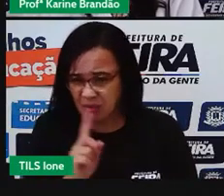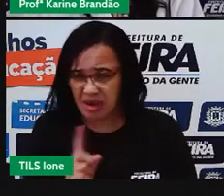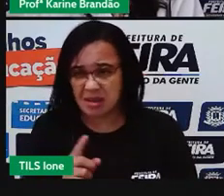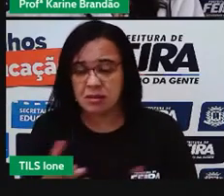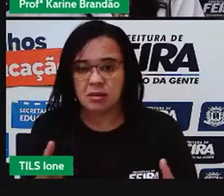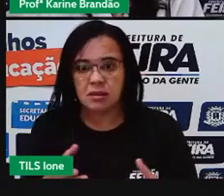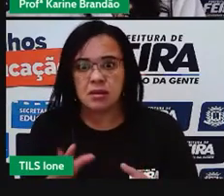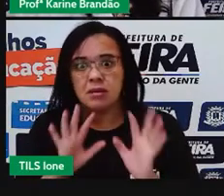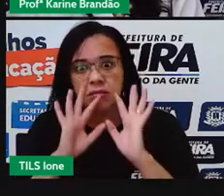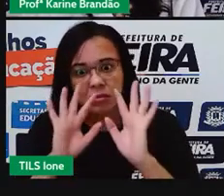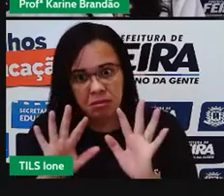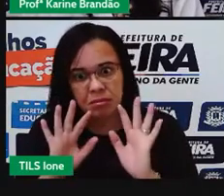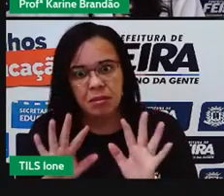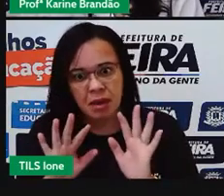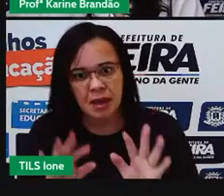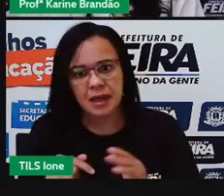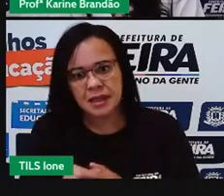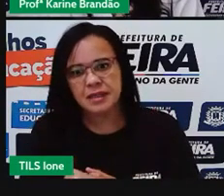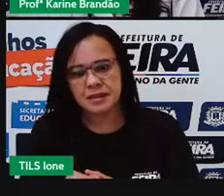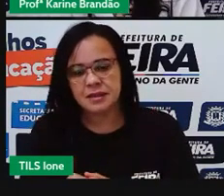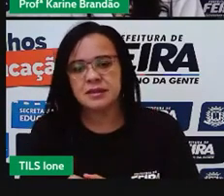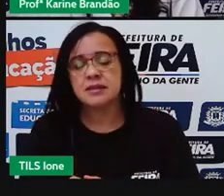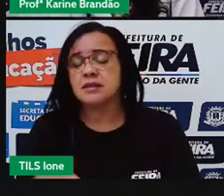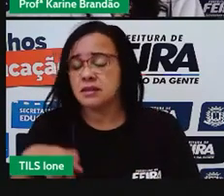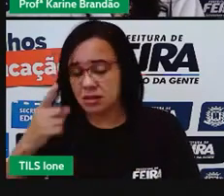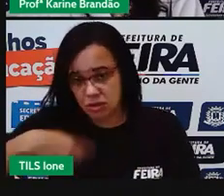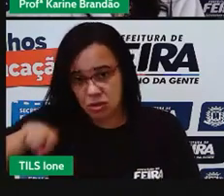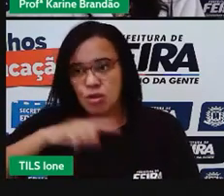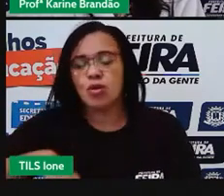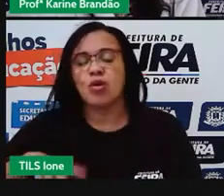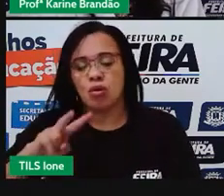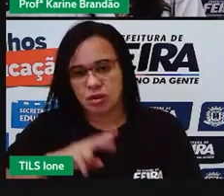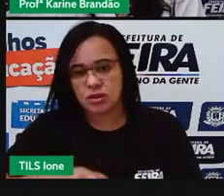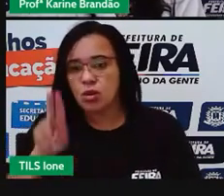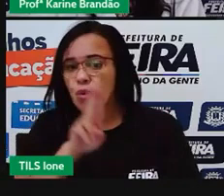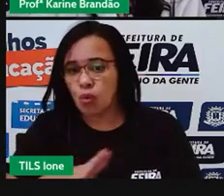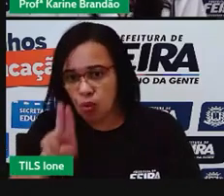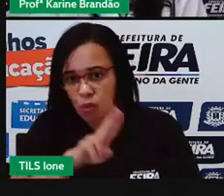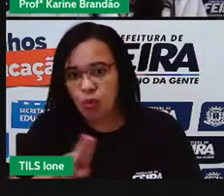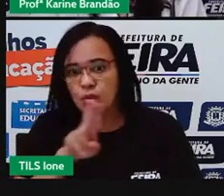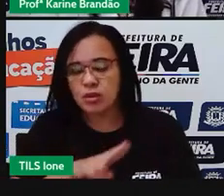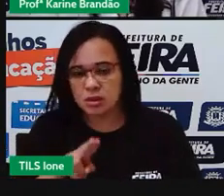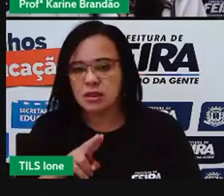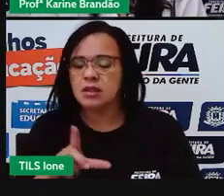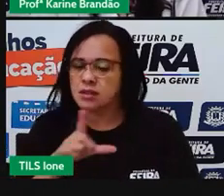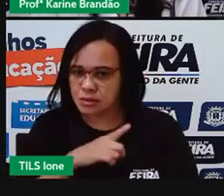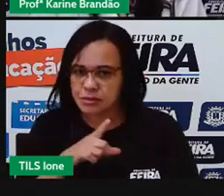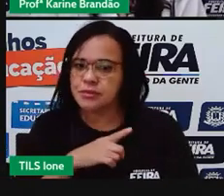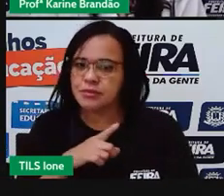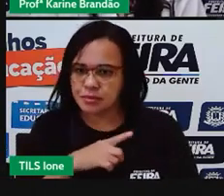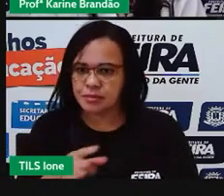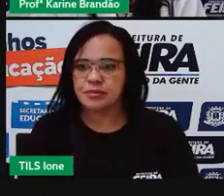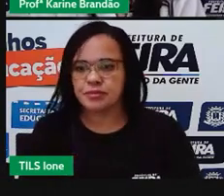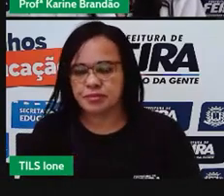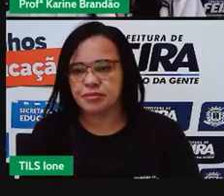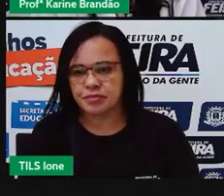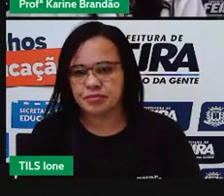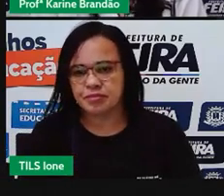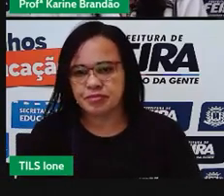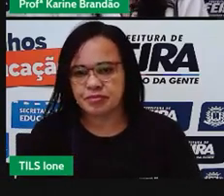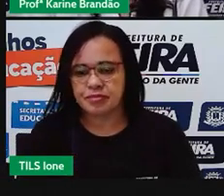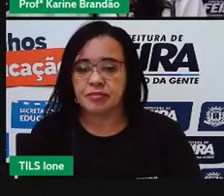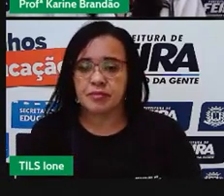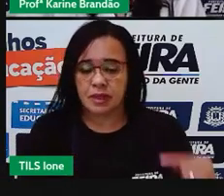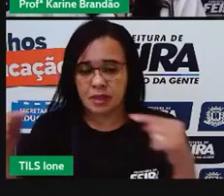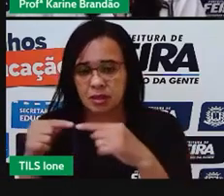daquele consumo indireto? Indiretamente, nós estamos consumindo também. E aí, essa pegada hídrica de um produto,